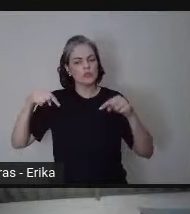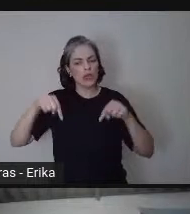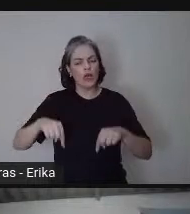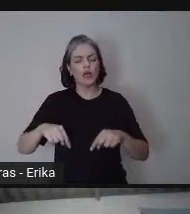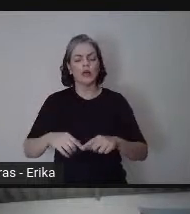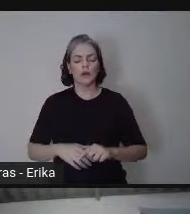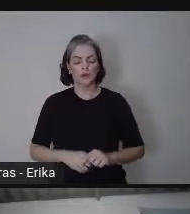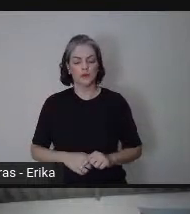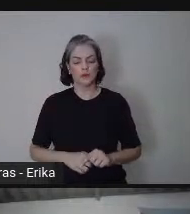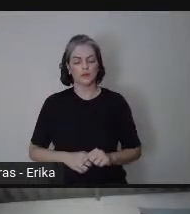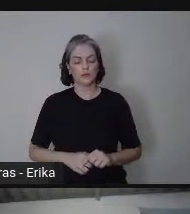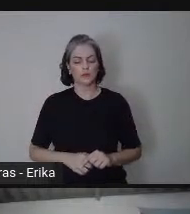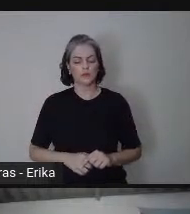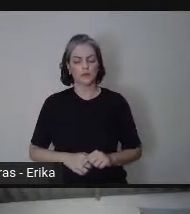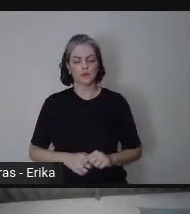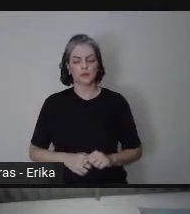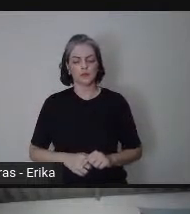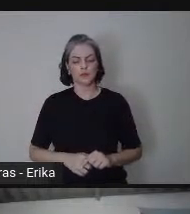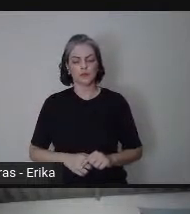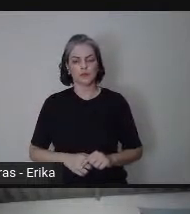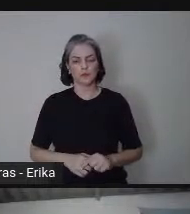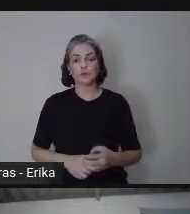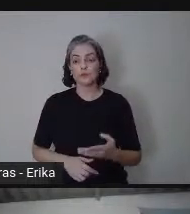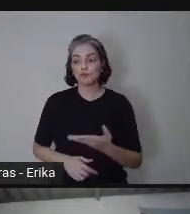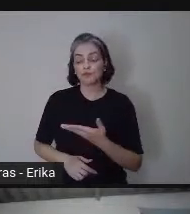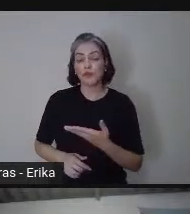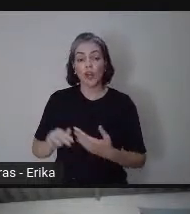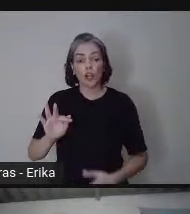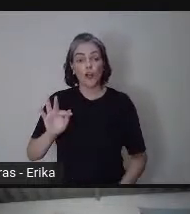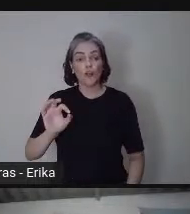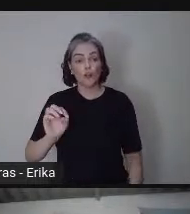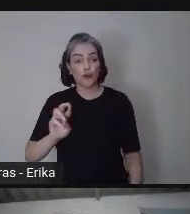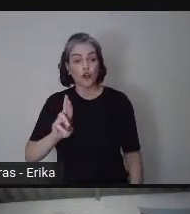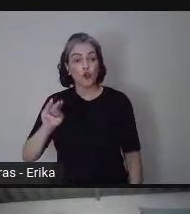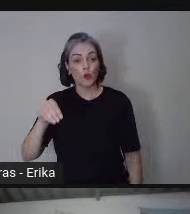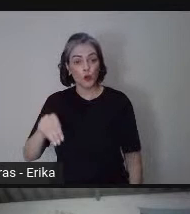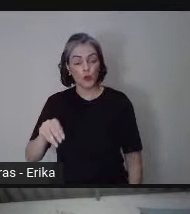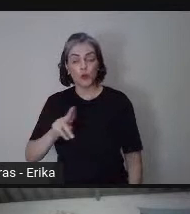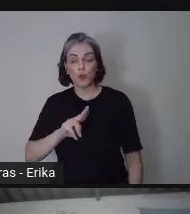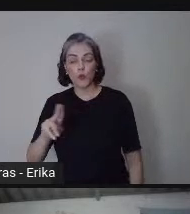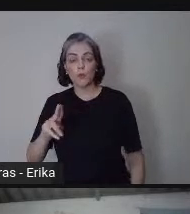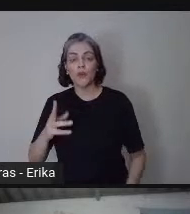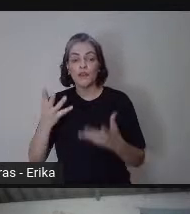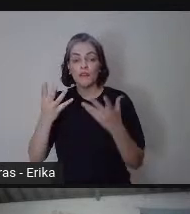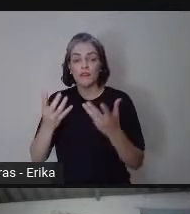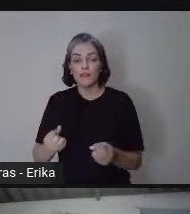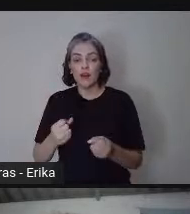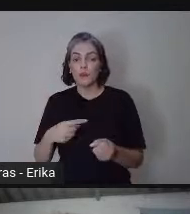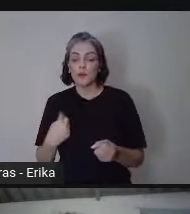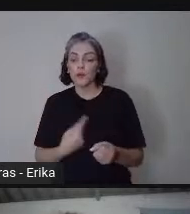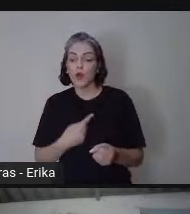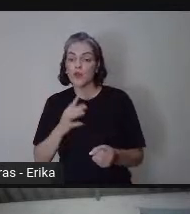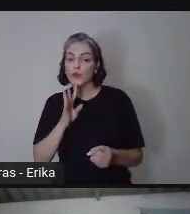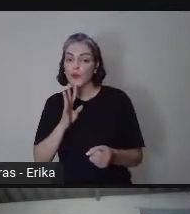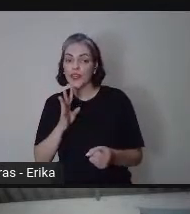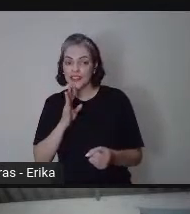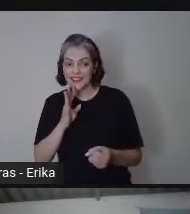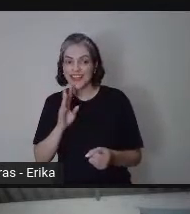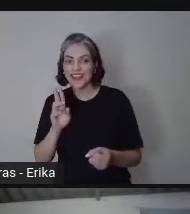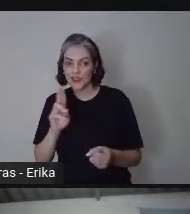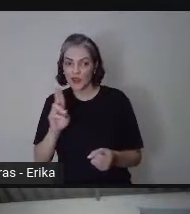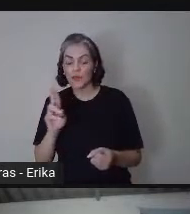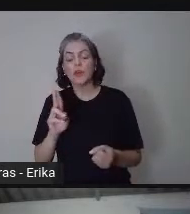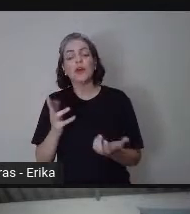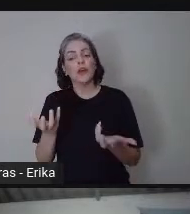Nesse fórum Vamos Nos Conhecer, eu queria dar uma orientação para vocês também, né?